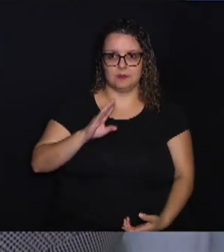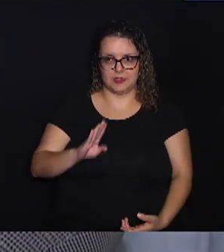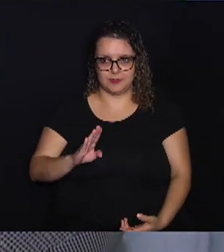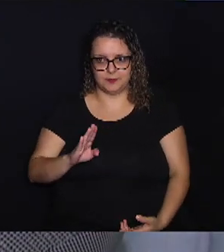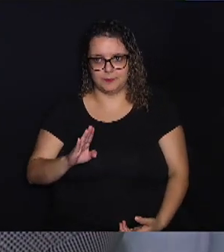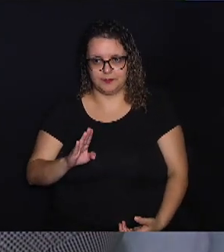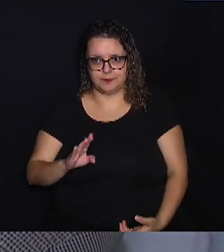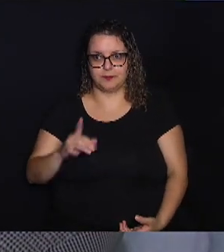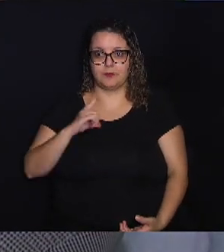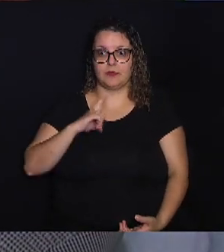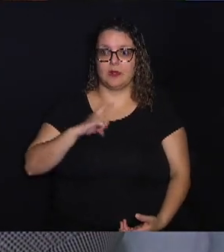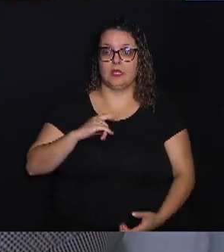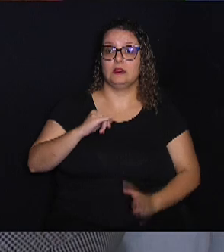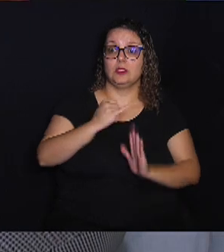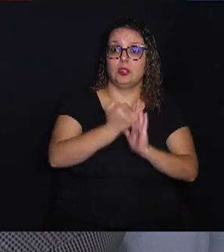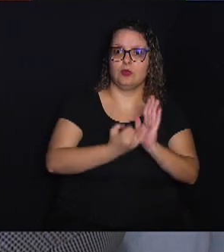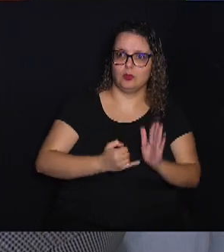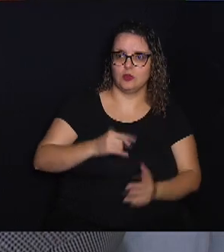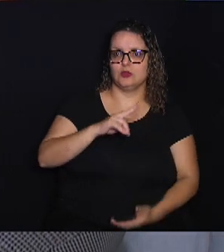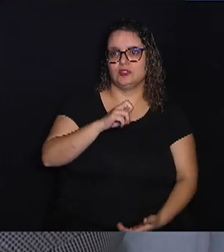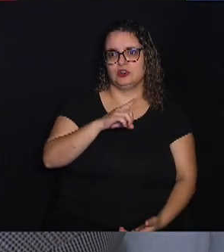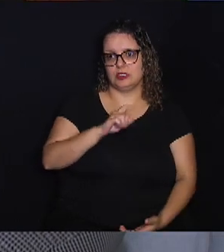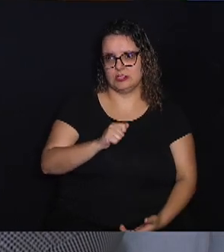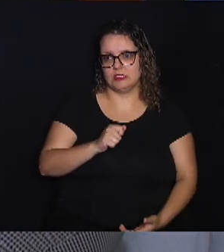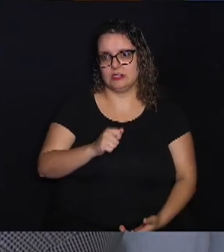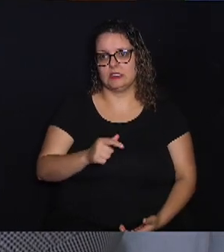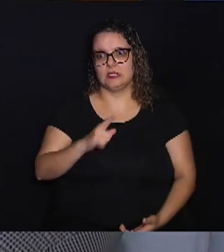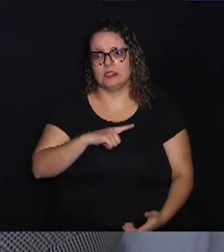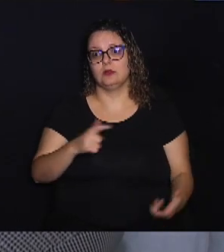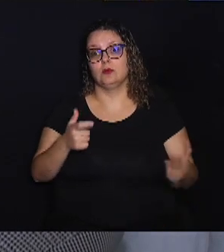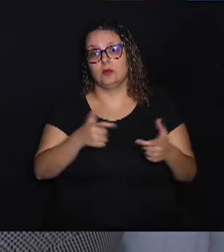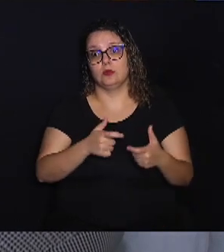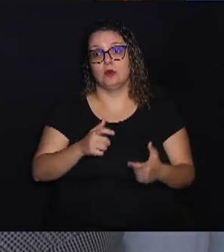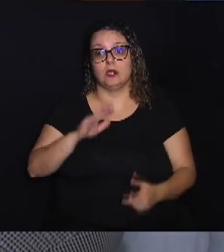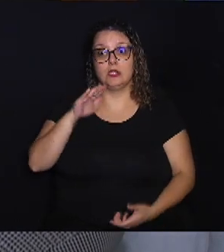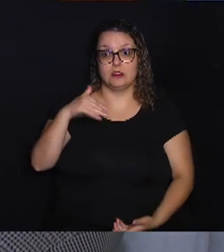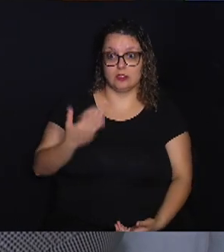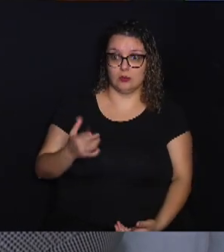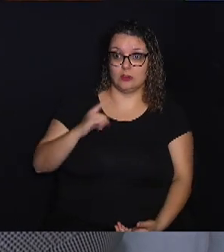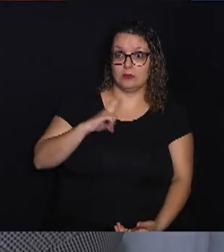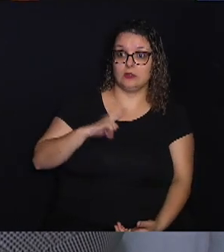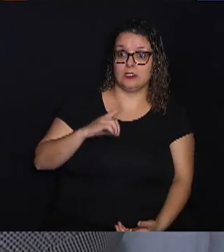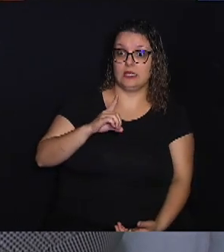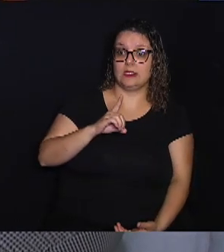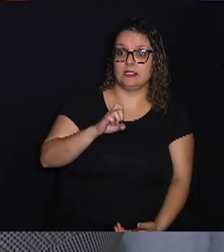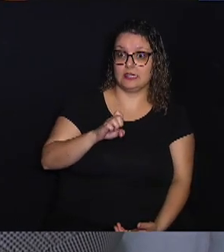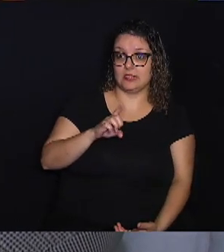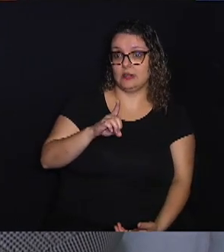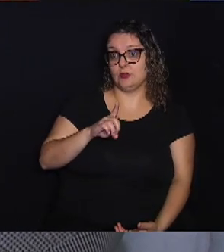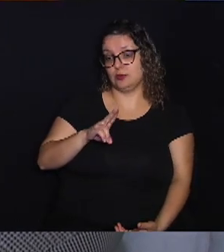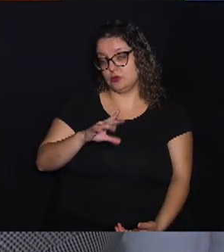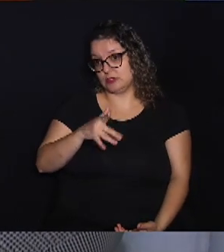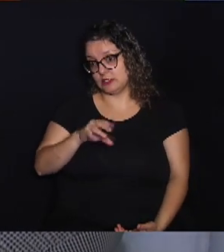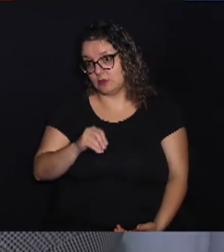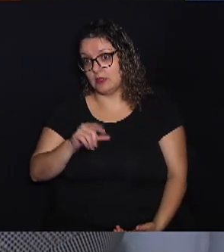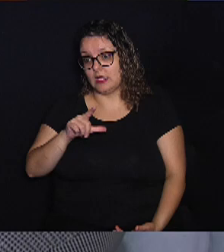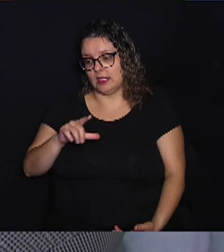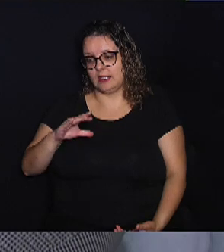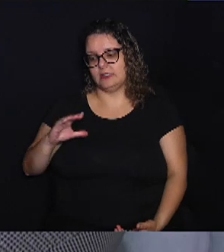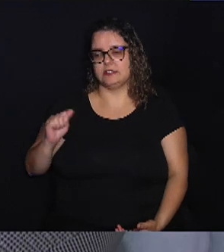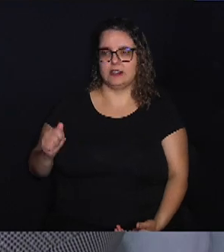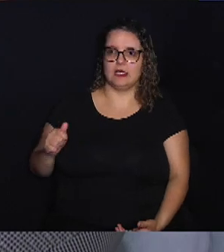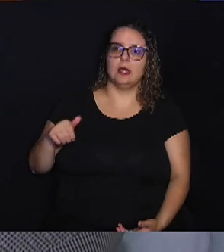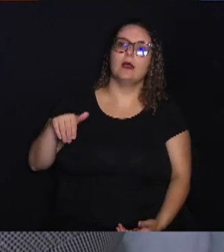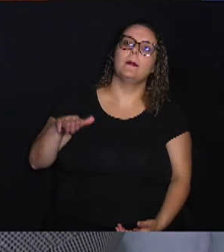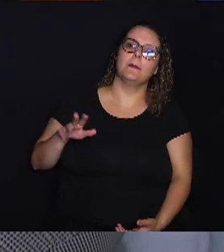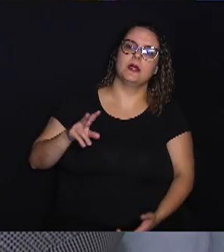o imposto de renda, ele tem a dedução do imposto de renda. Então, quando há essa dedução, a LCA acaba sendo